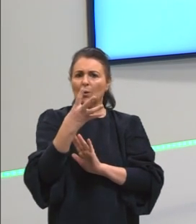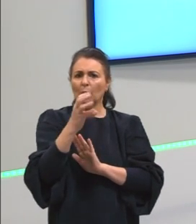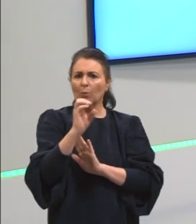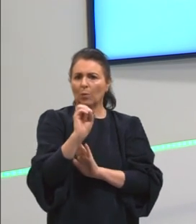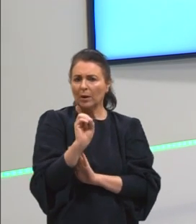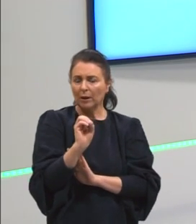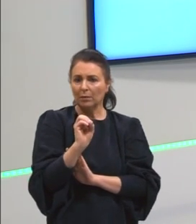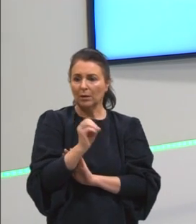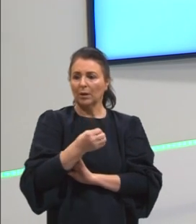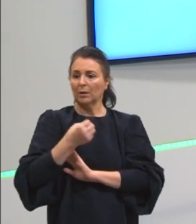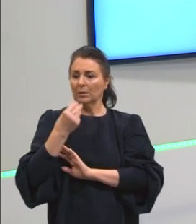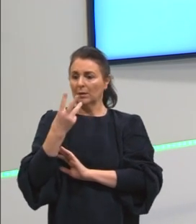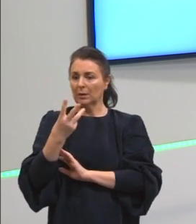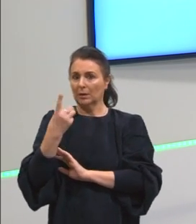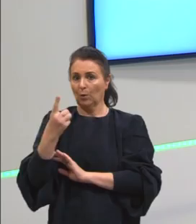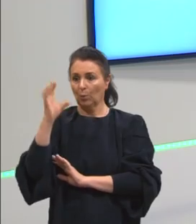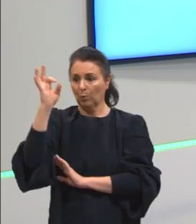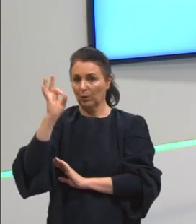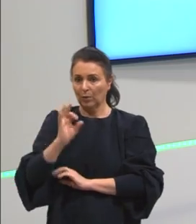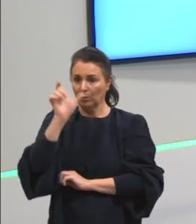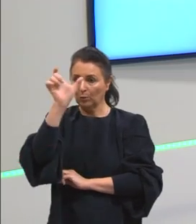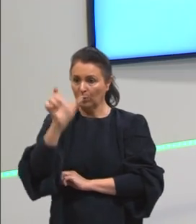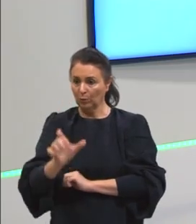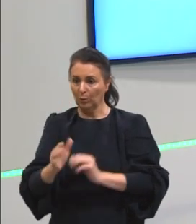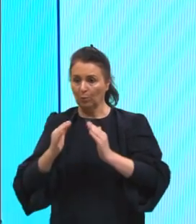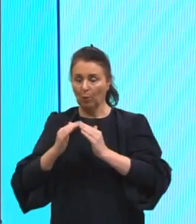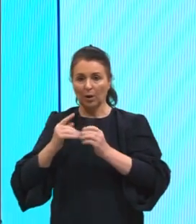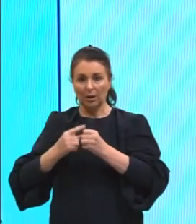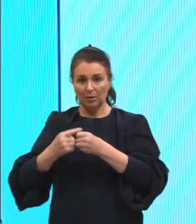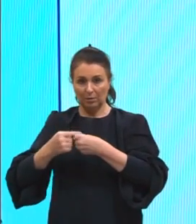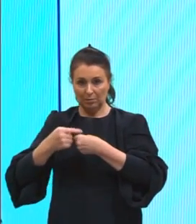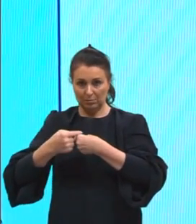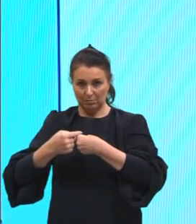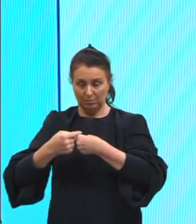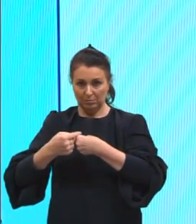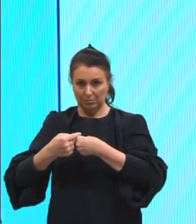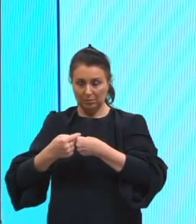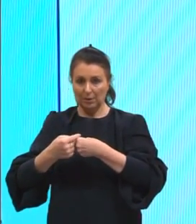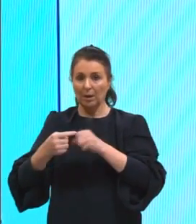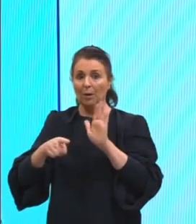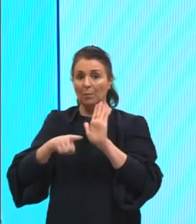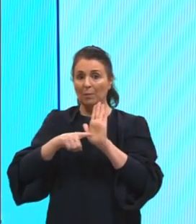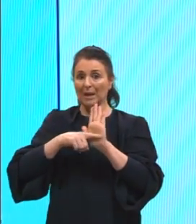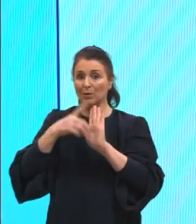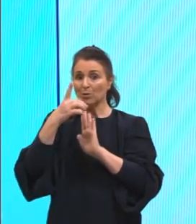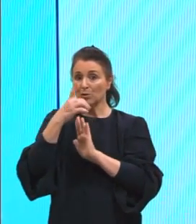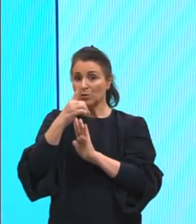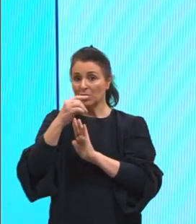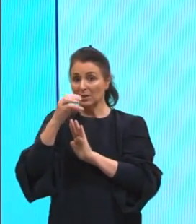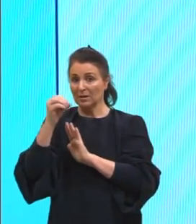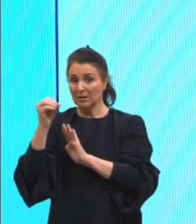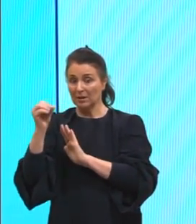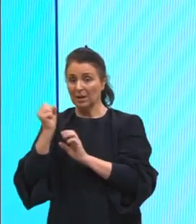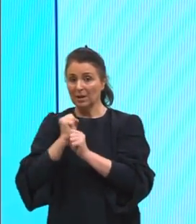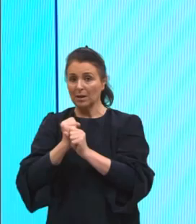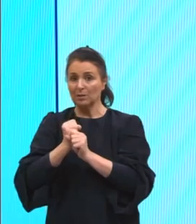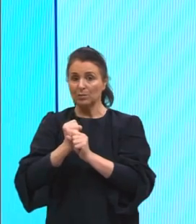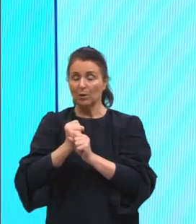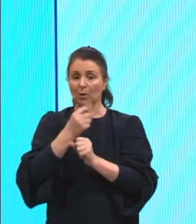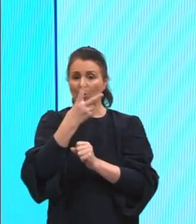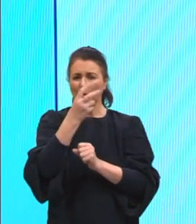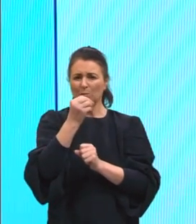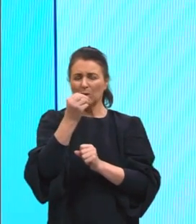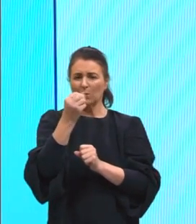31% das pessoas morando na cidade. Em compensação, menos de 100 anos, ó, em 2010, já tem 84